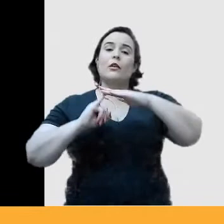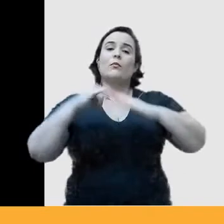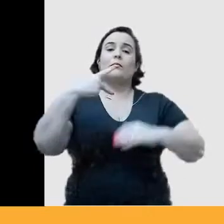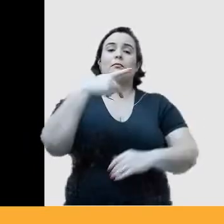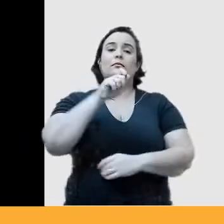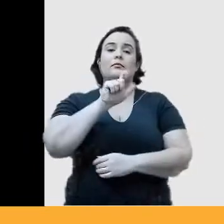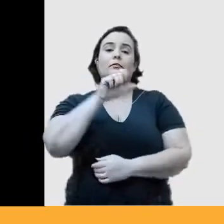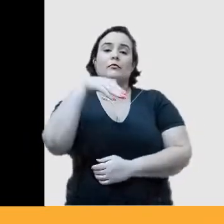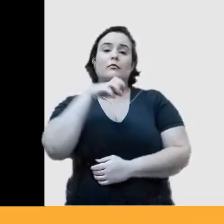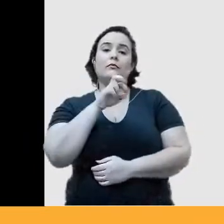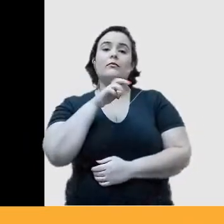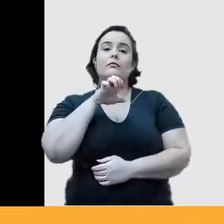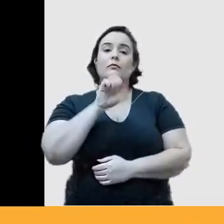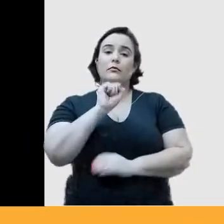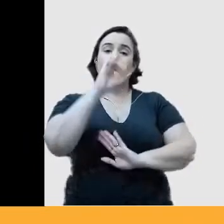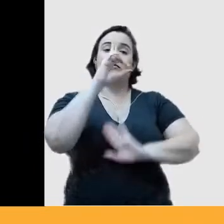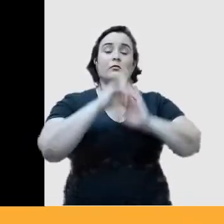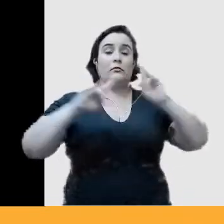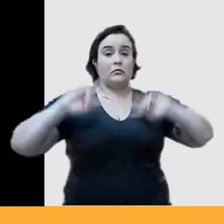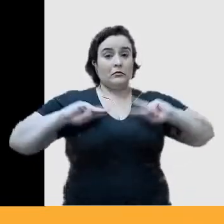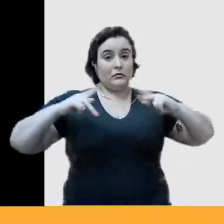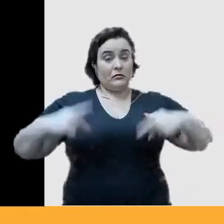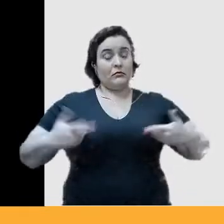Pinheiro também, e eu também,